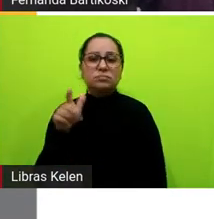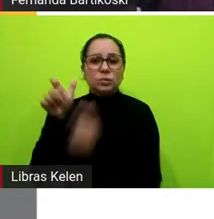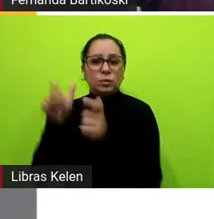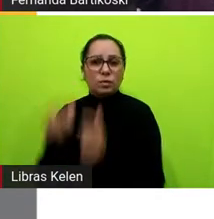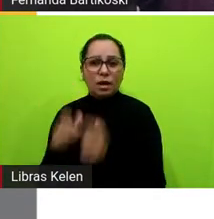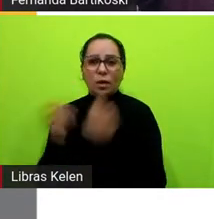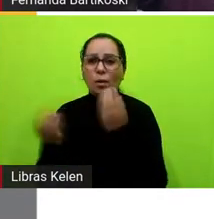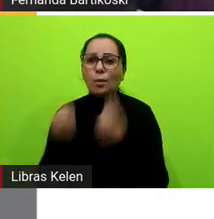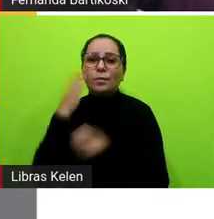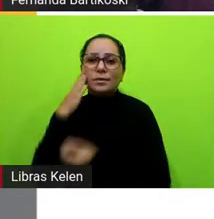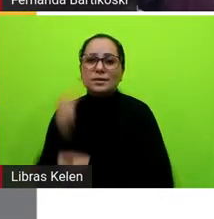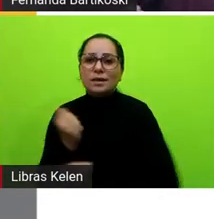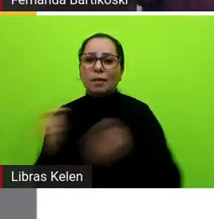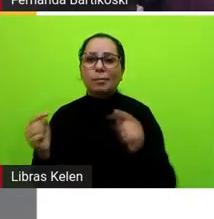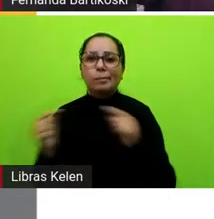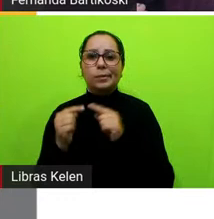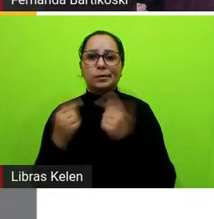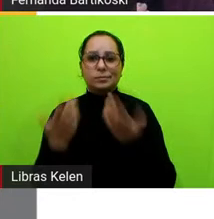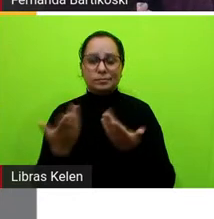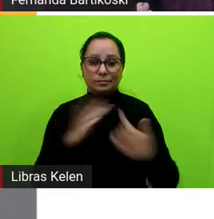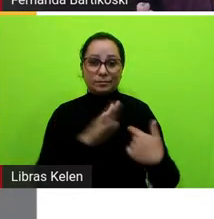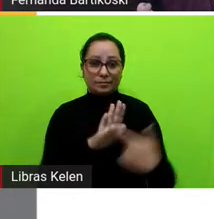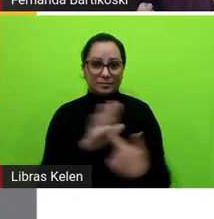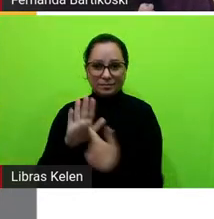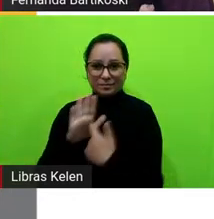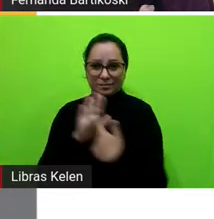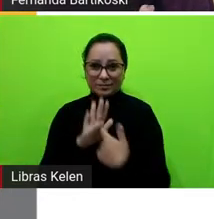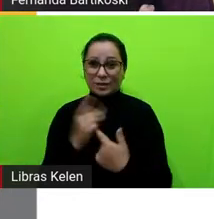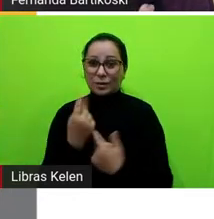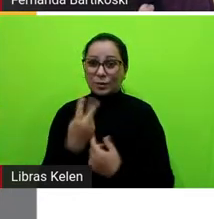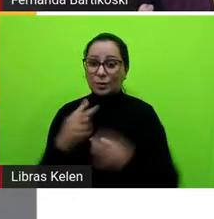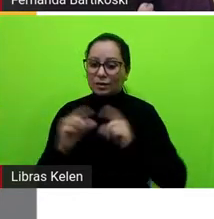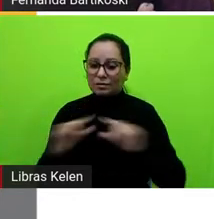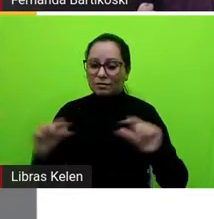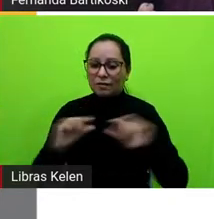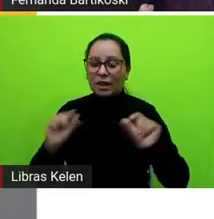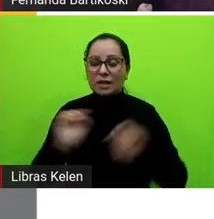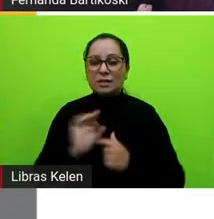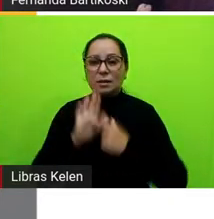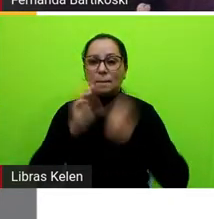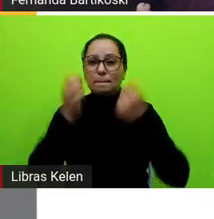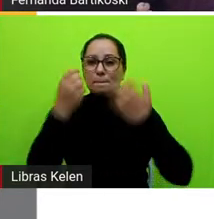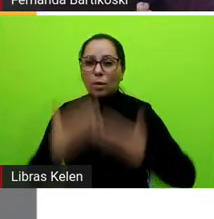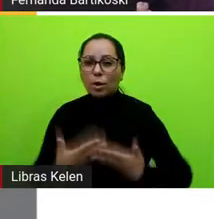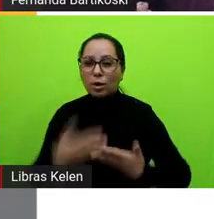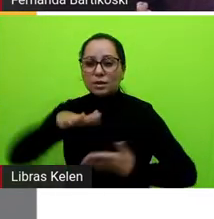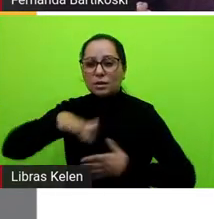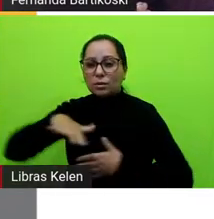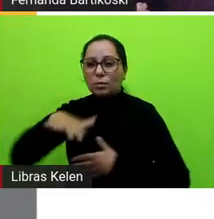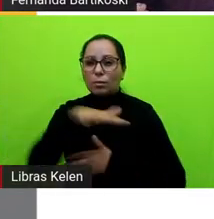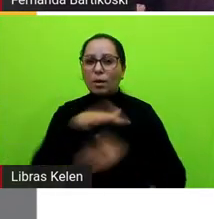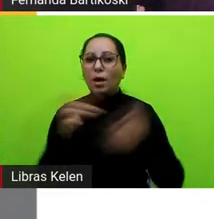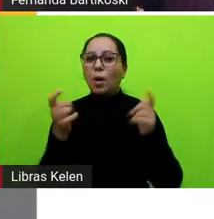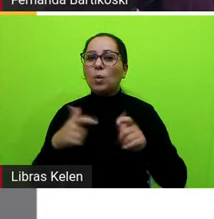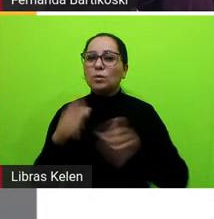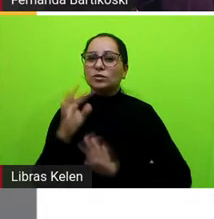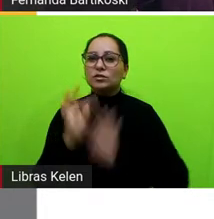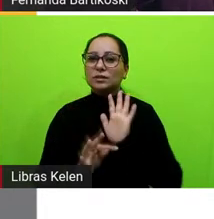isso transcreva duas frases que mostram a descrição no espaço onde a narrativa é situada